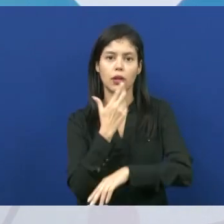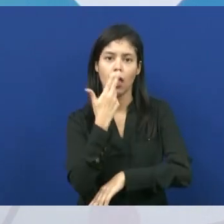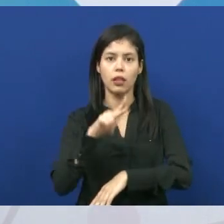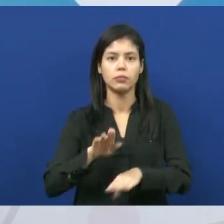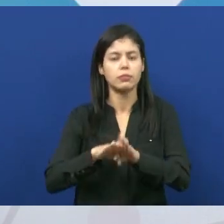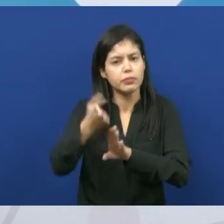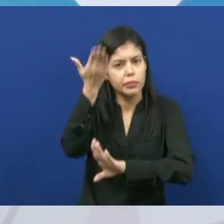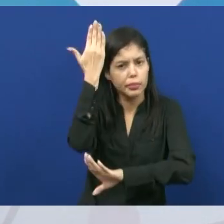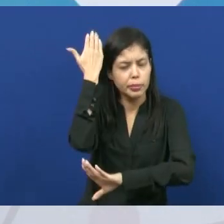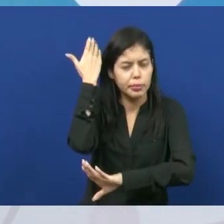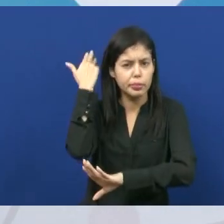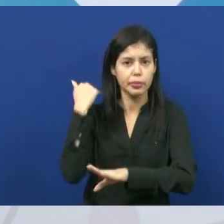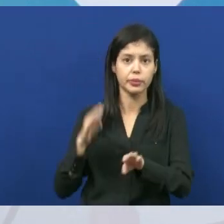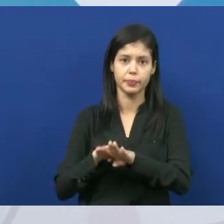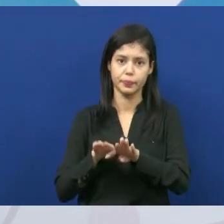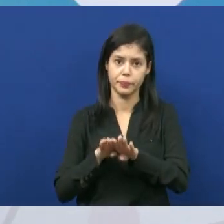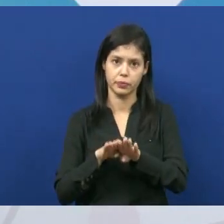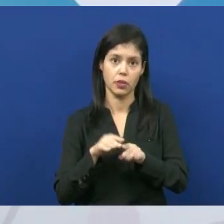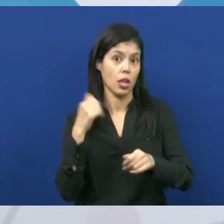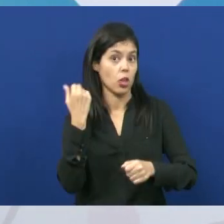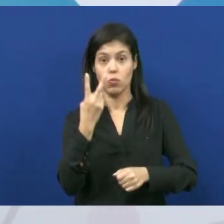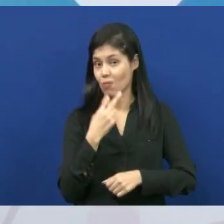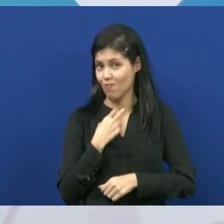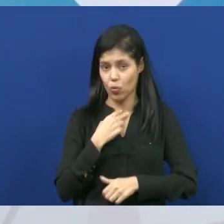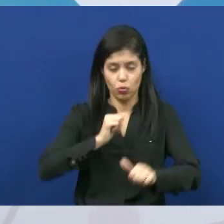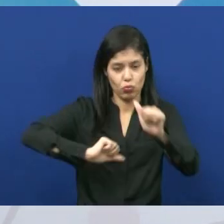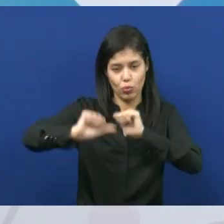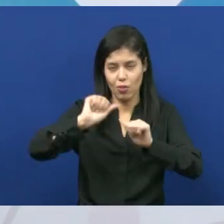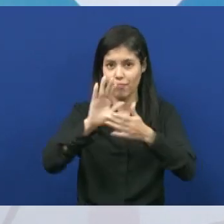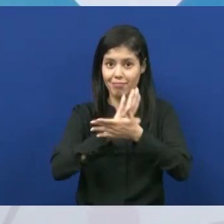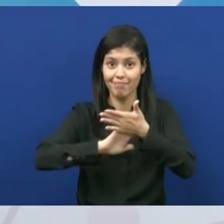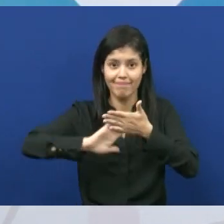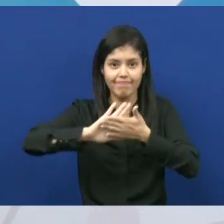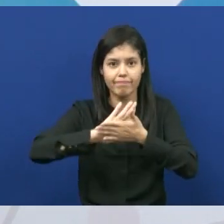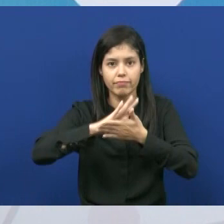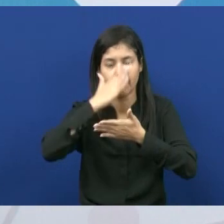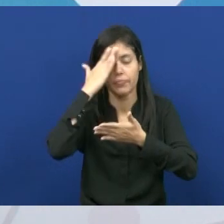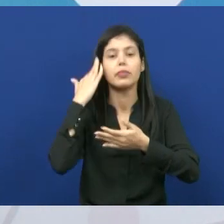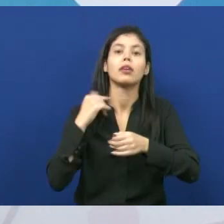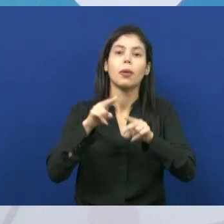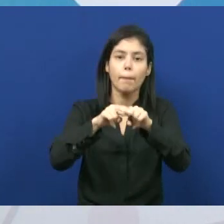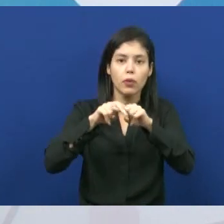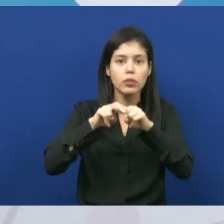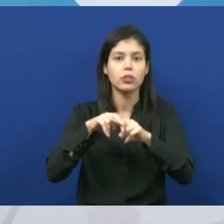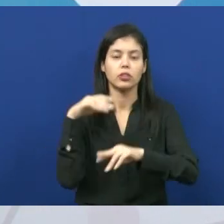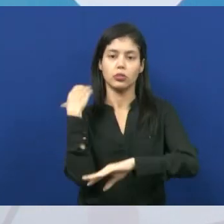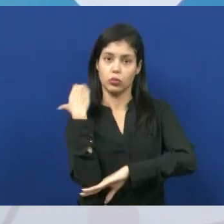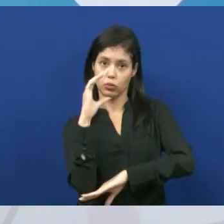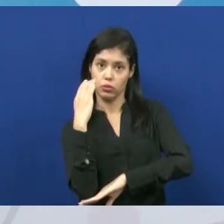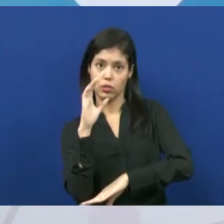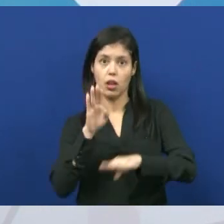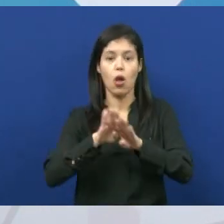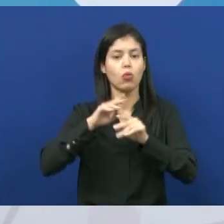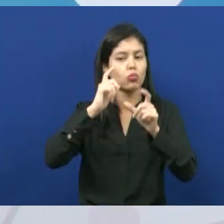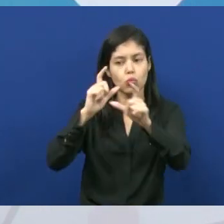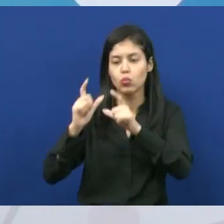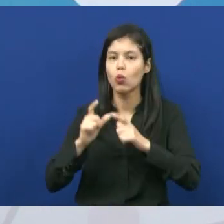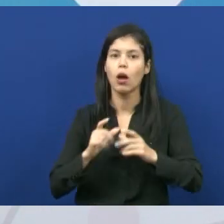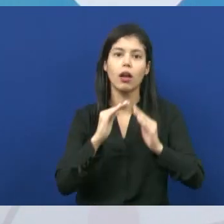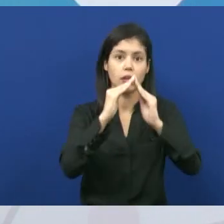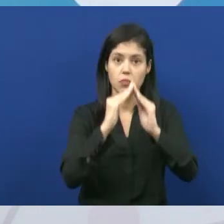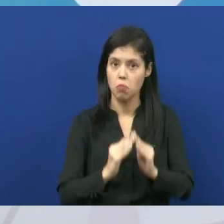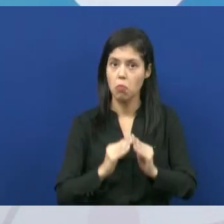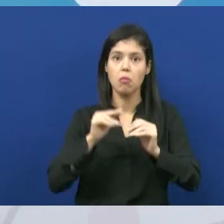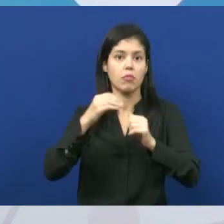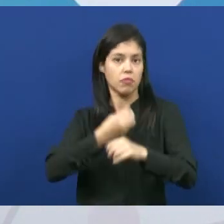antiga e que não sofre mais modificações e, com isso, faz com que o cientista, independente do local em que ele